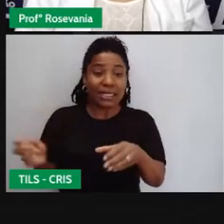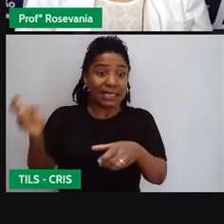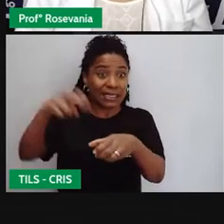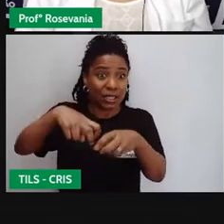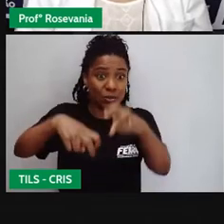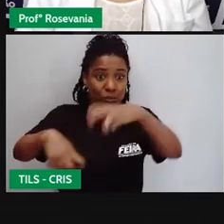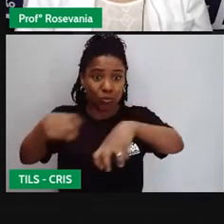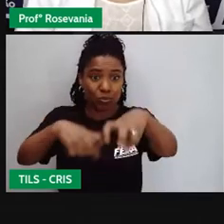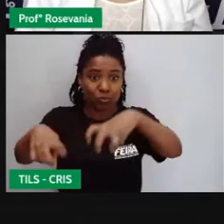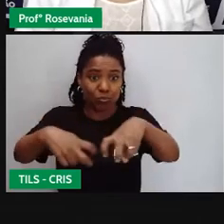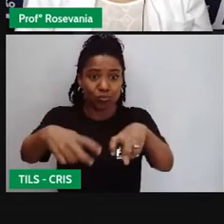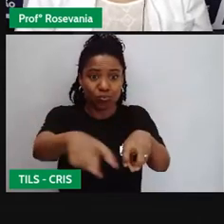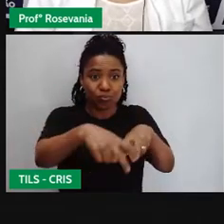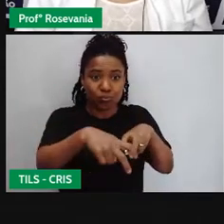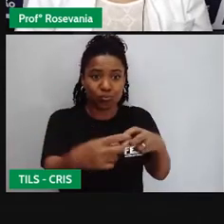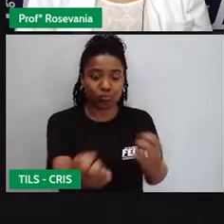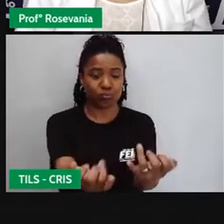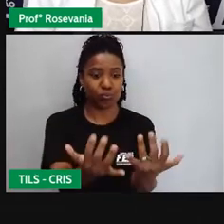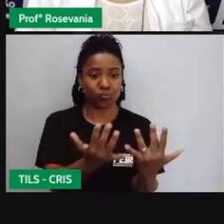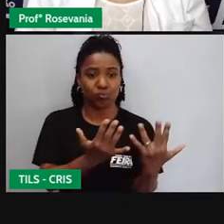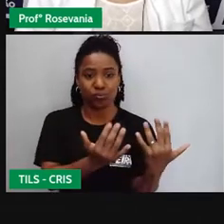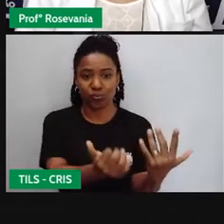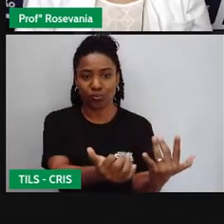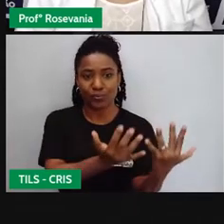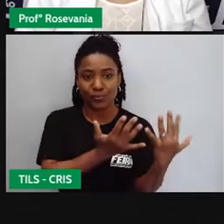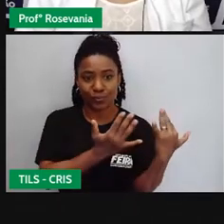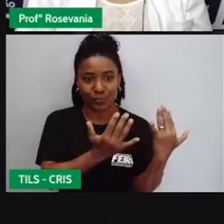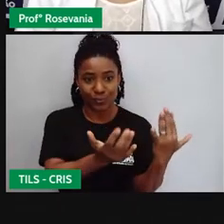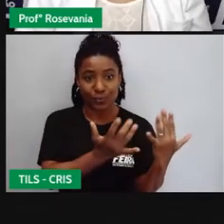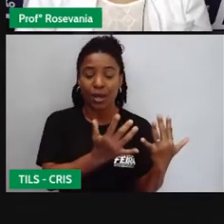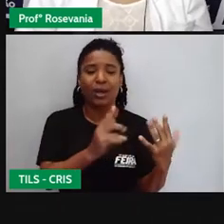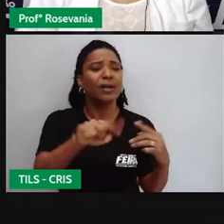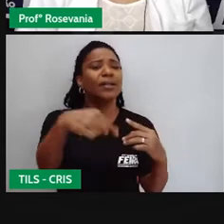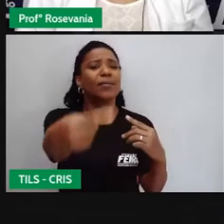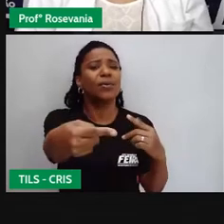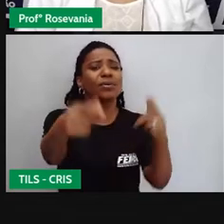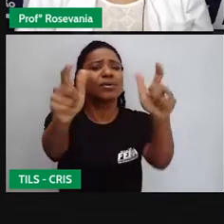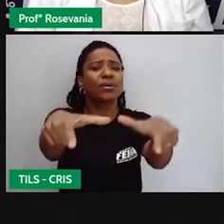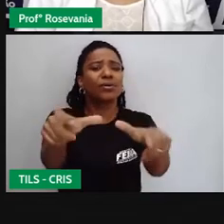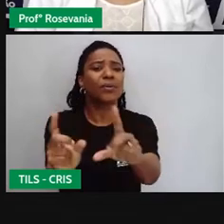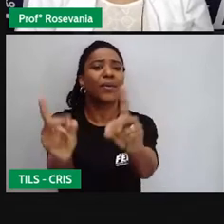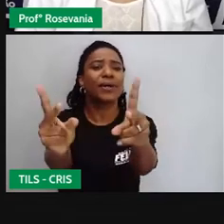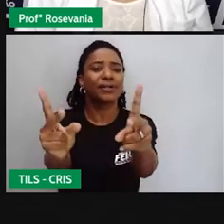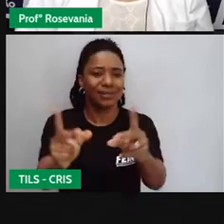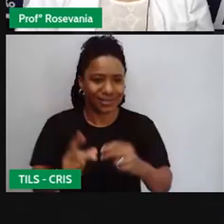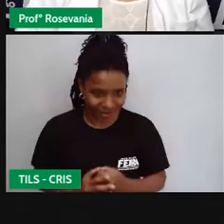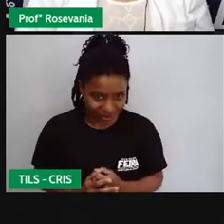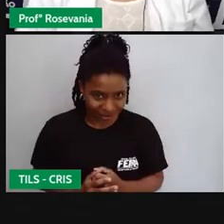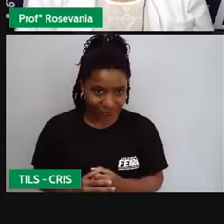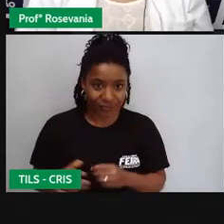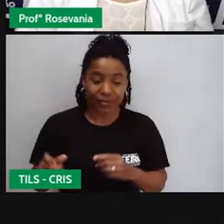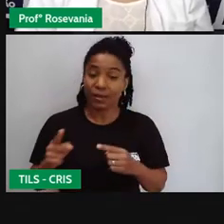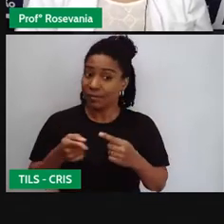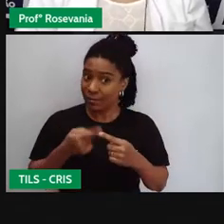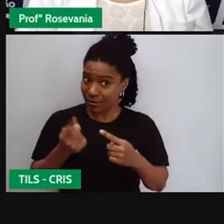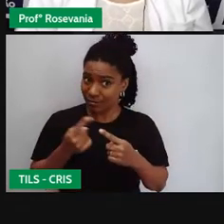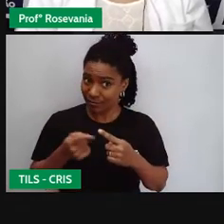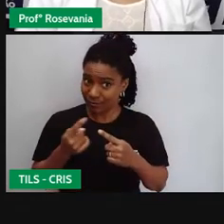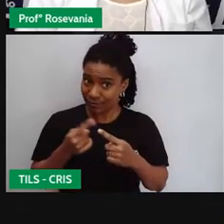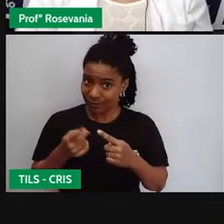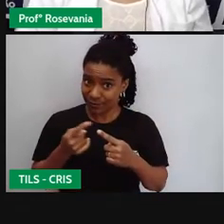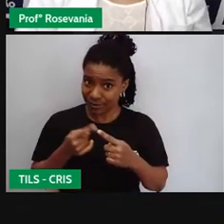ele tem essa imagenzinha para a gente entender o que é esse antes da porteira, né? A produção e